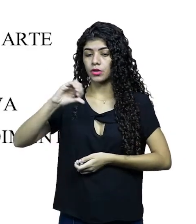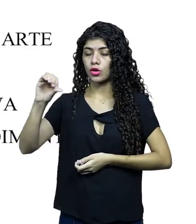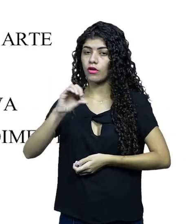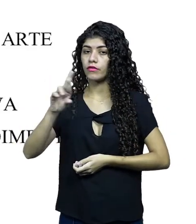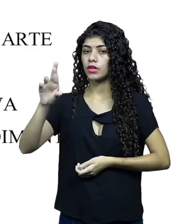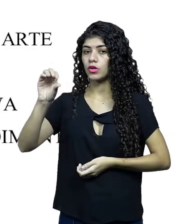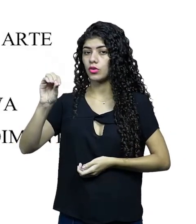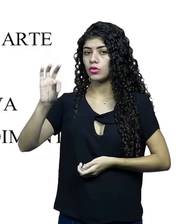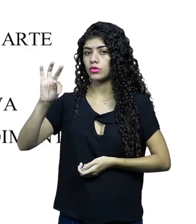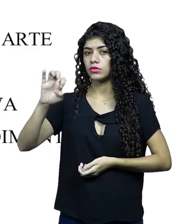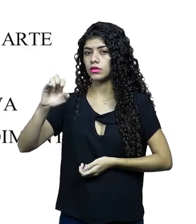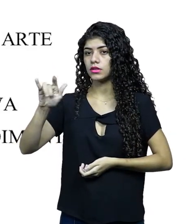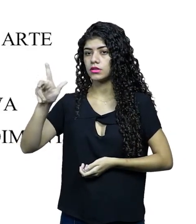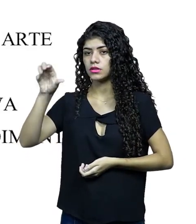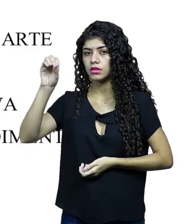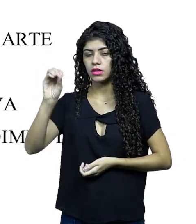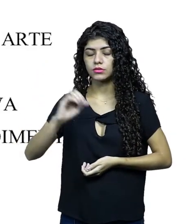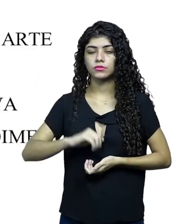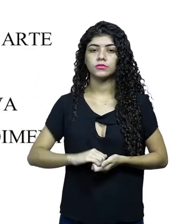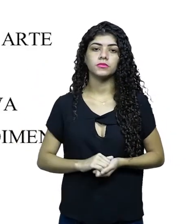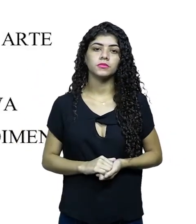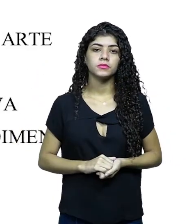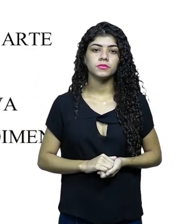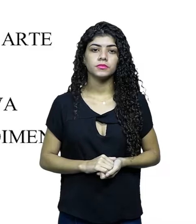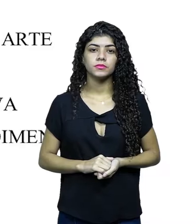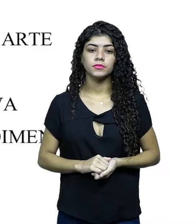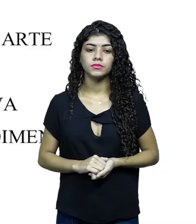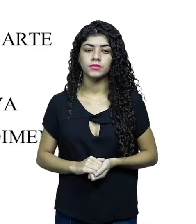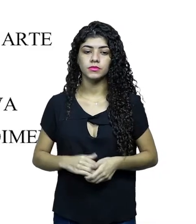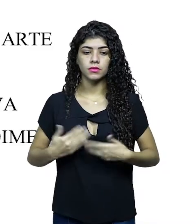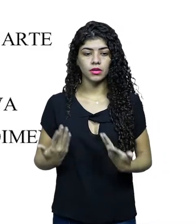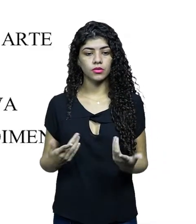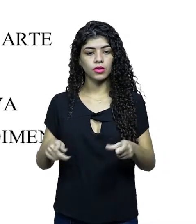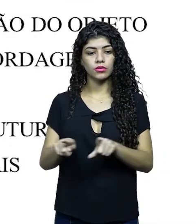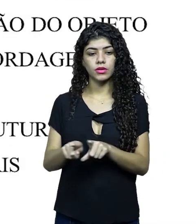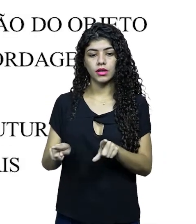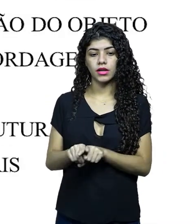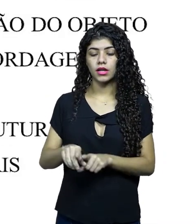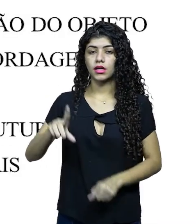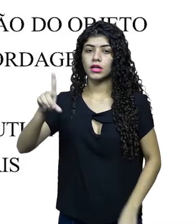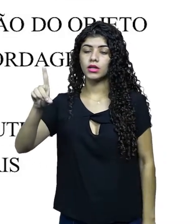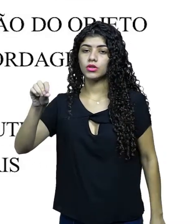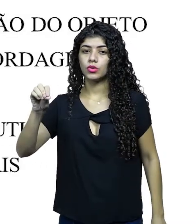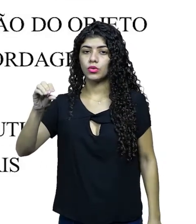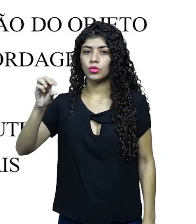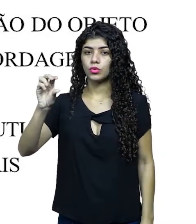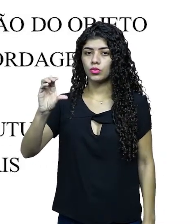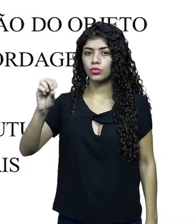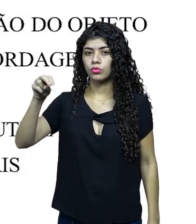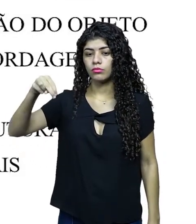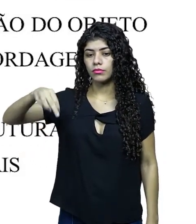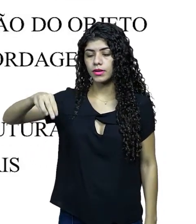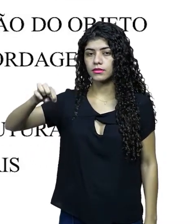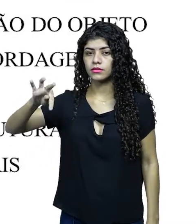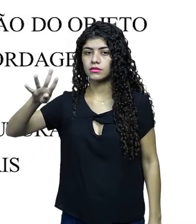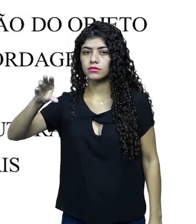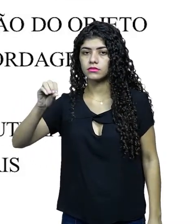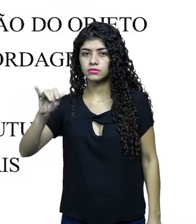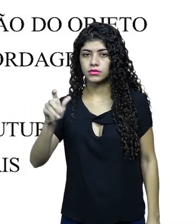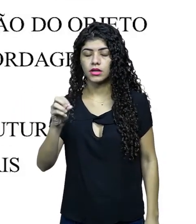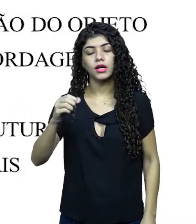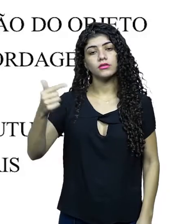procedimentos narrativos. E nove, roteiro. Os elementos criativos do documentário são